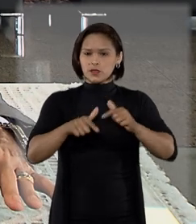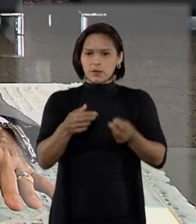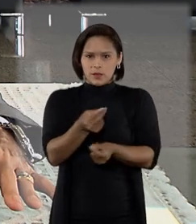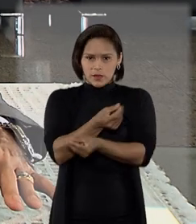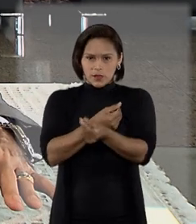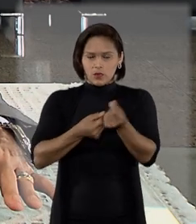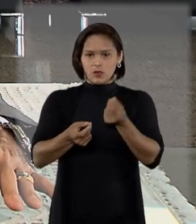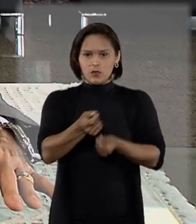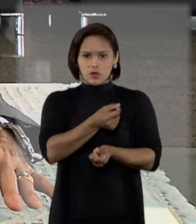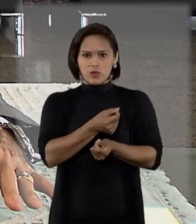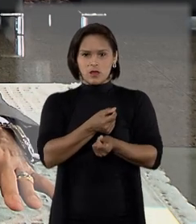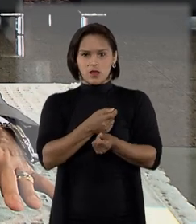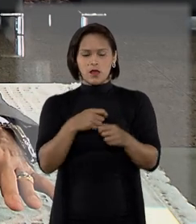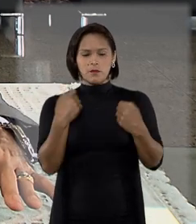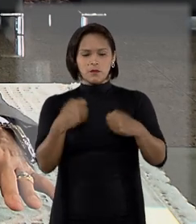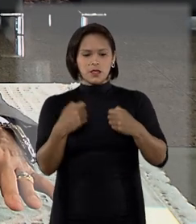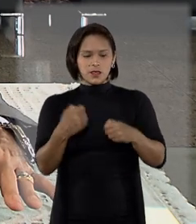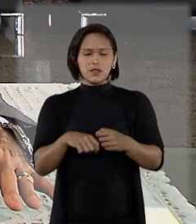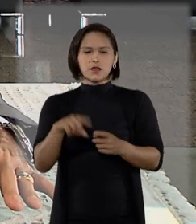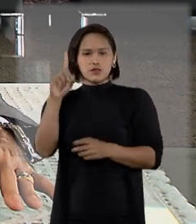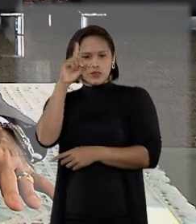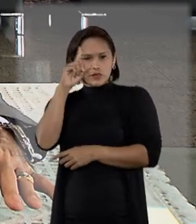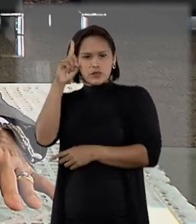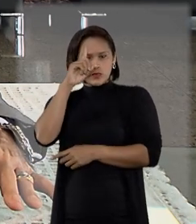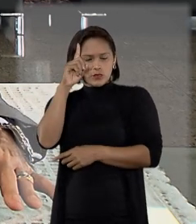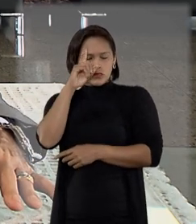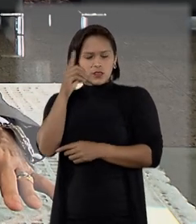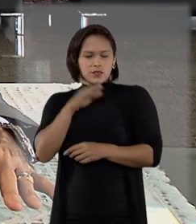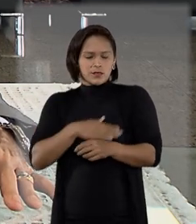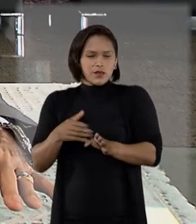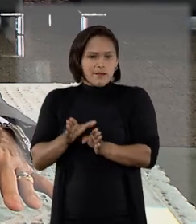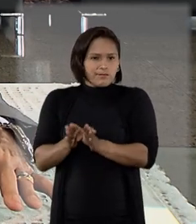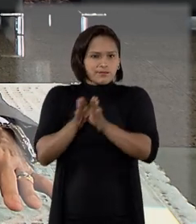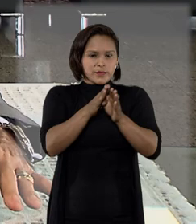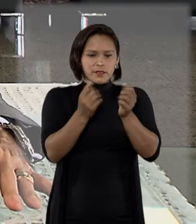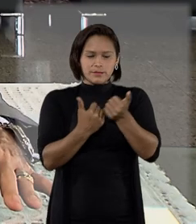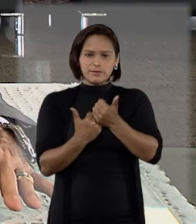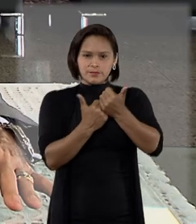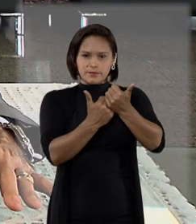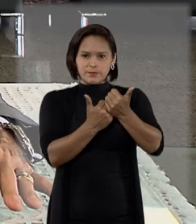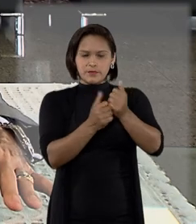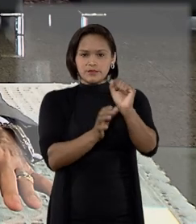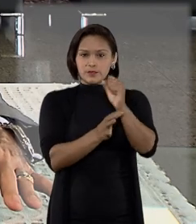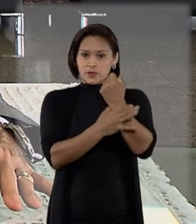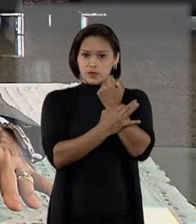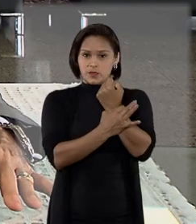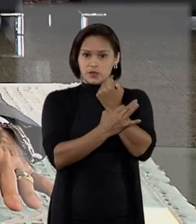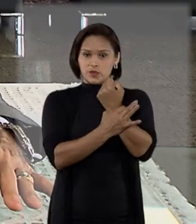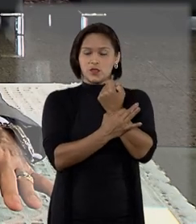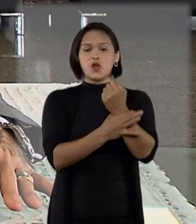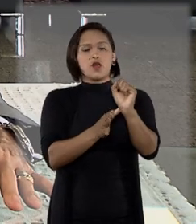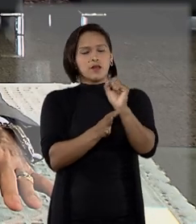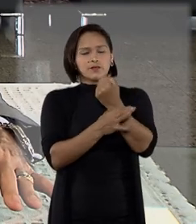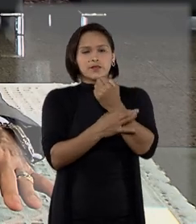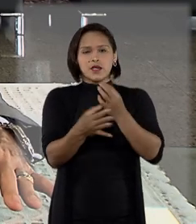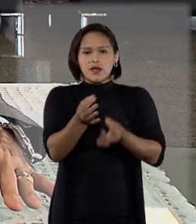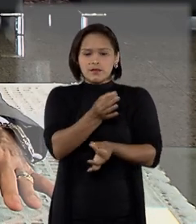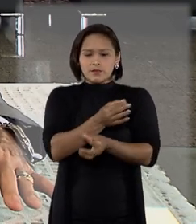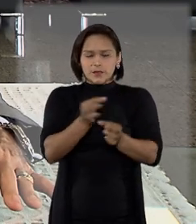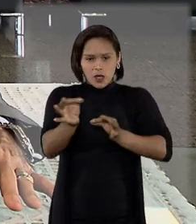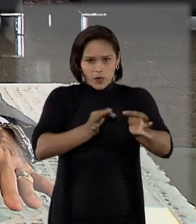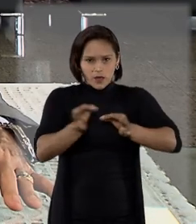econômicas sejam cada vez mais amparadas por seguros que garantam os